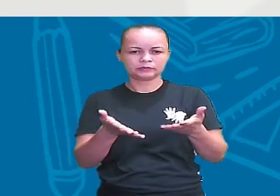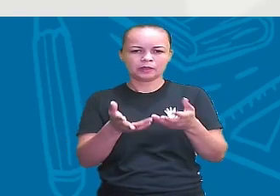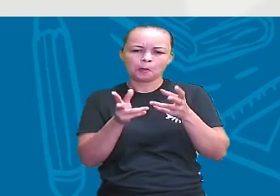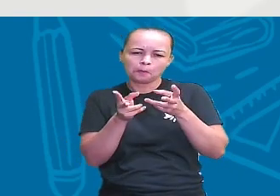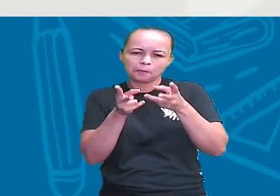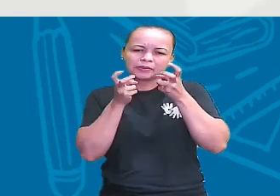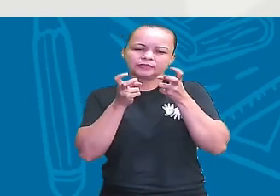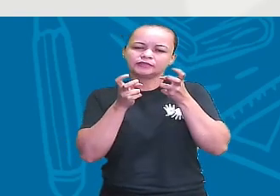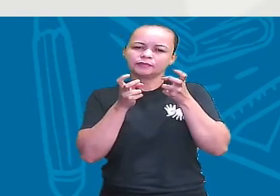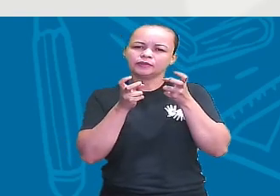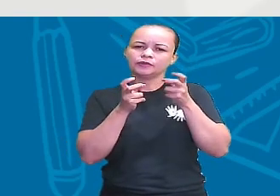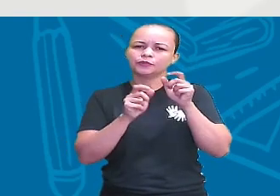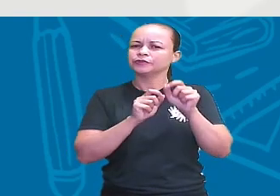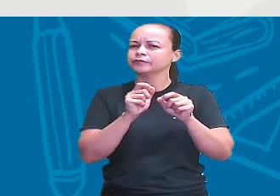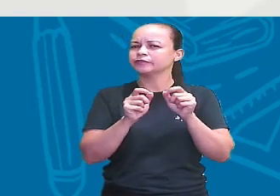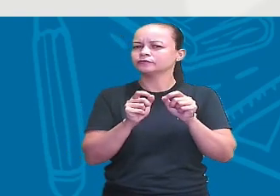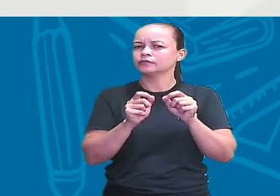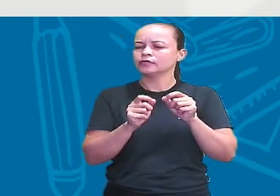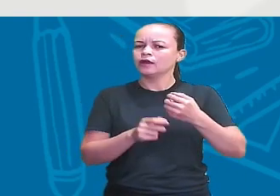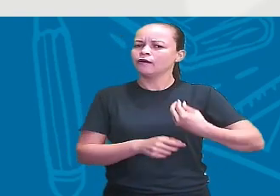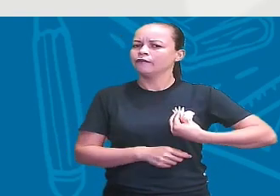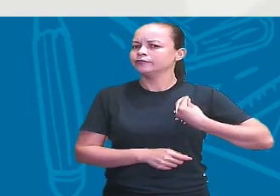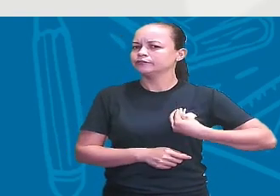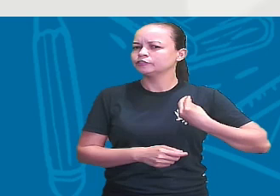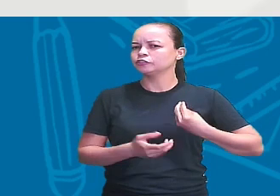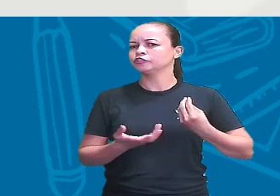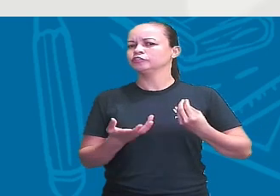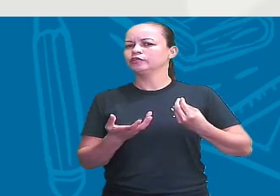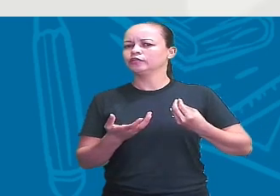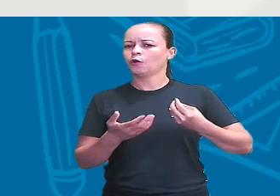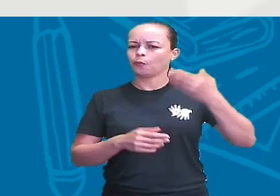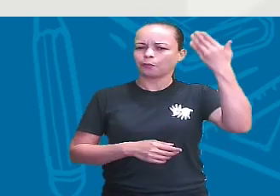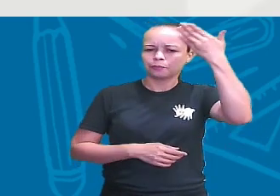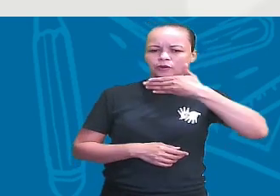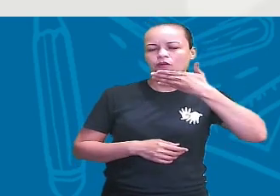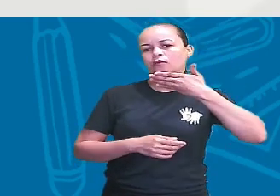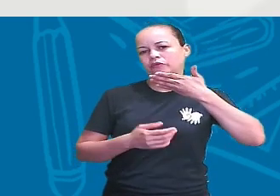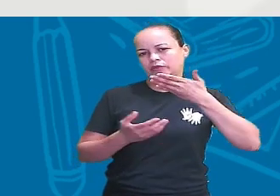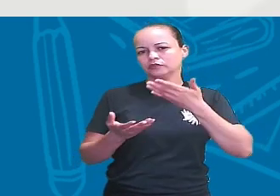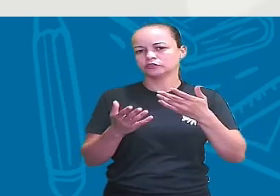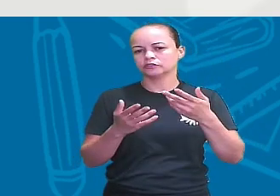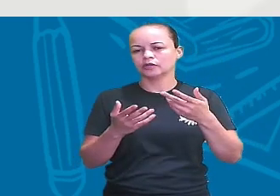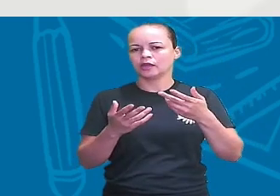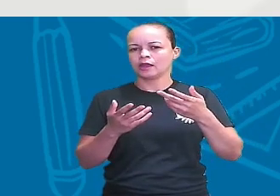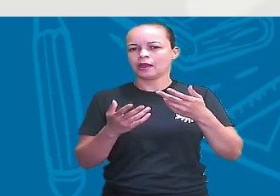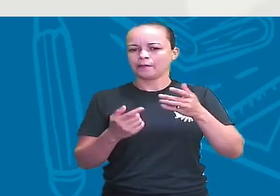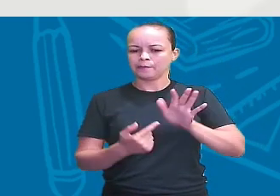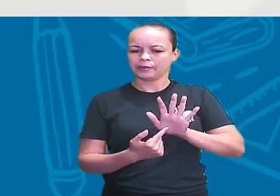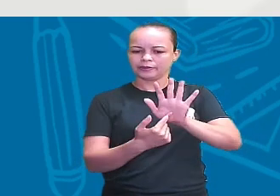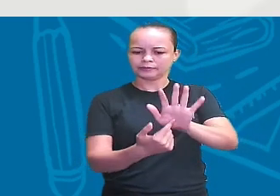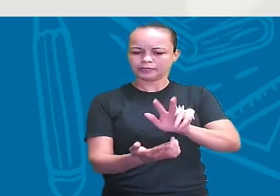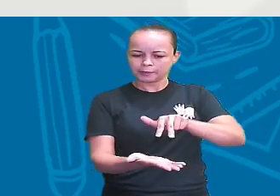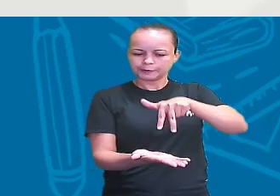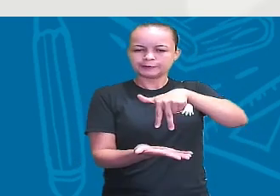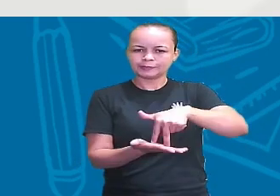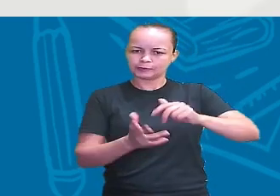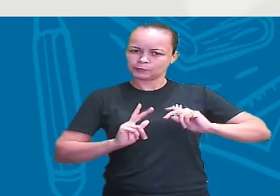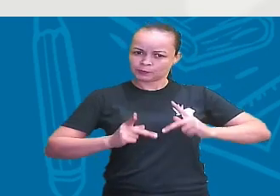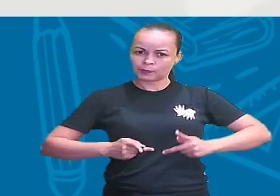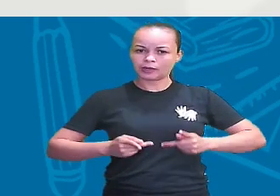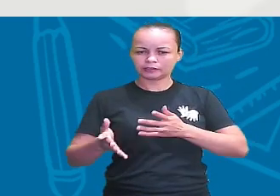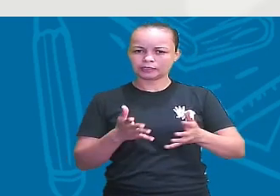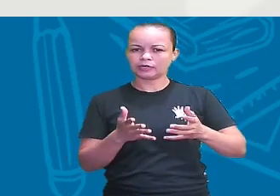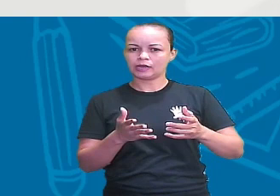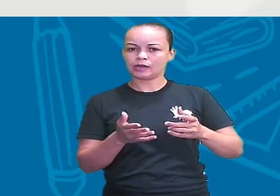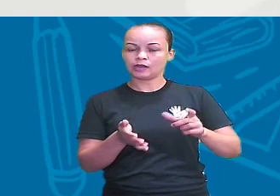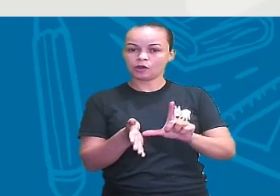que tava existindo indícios, provas, né, presenças humanas na América anterior àquela cultura